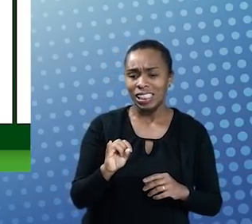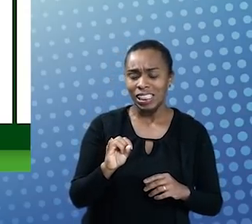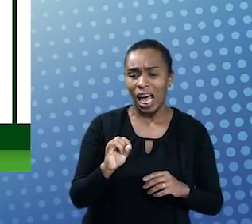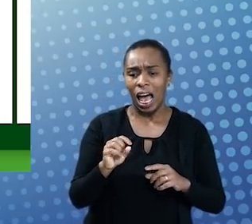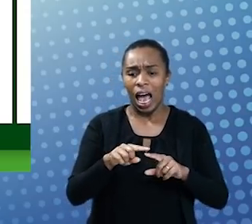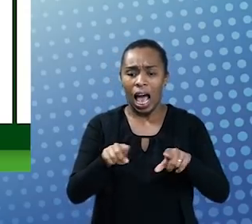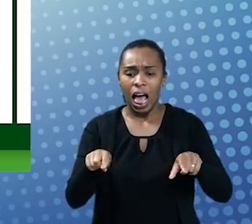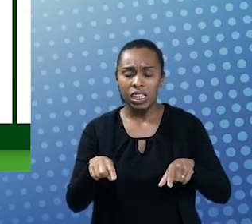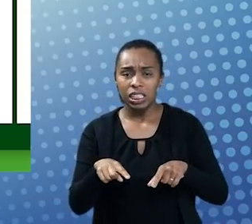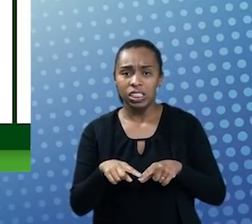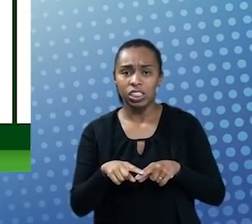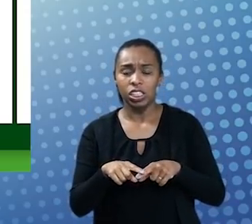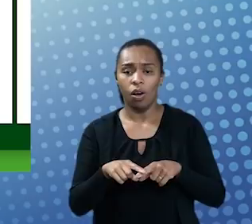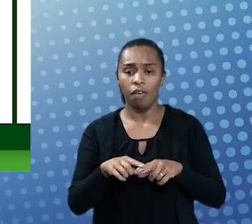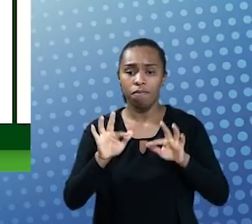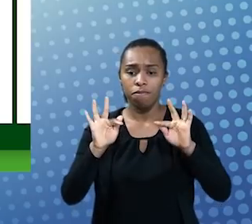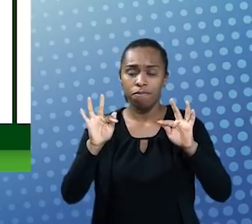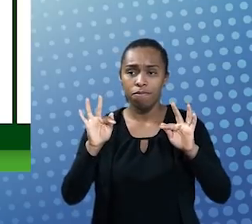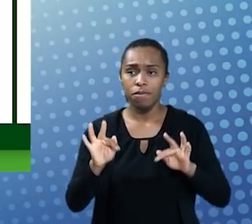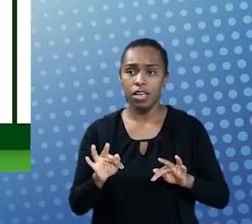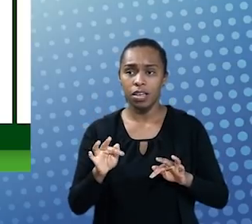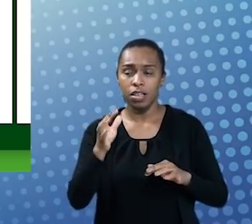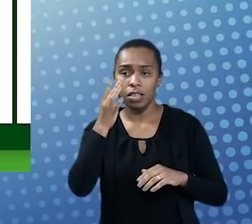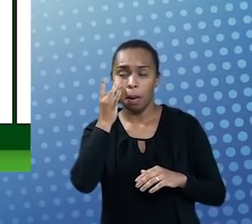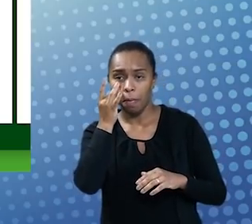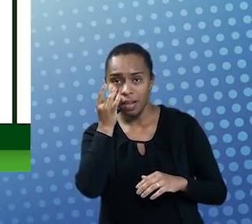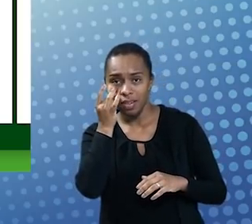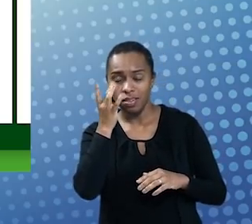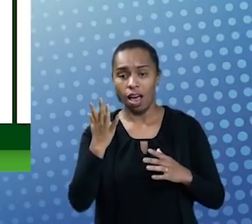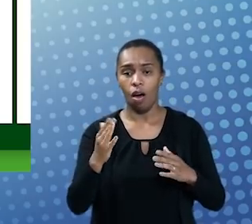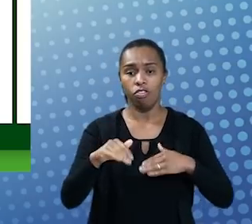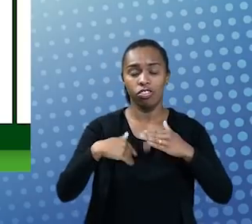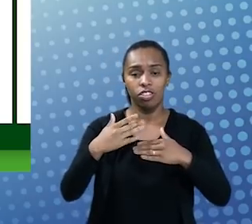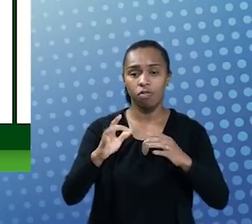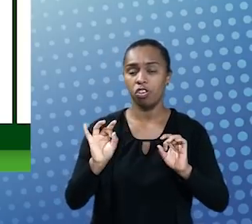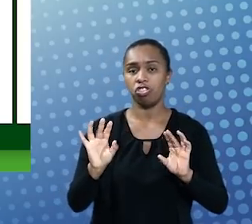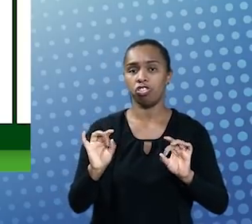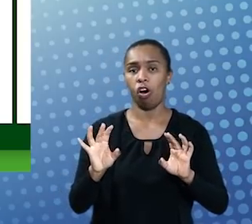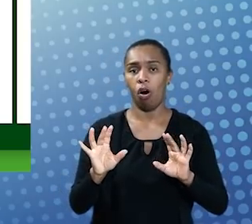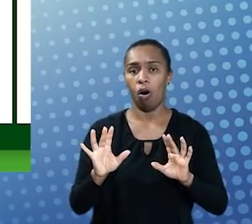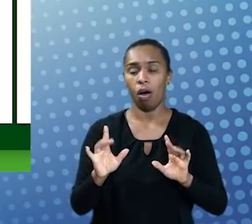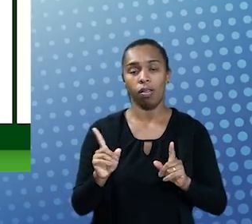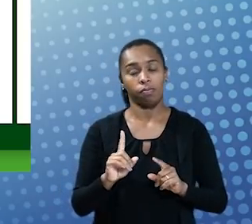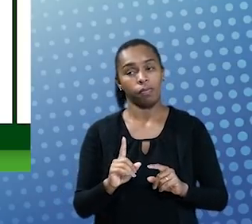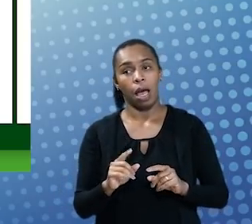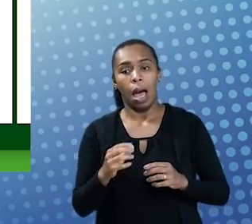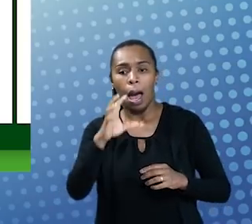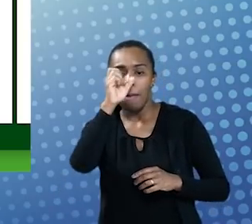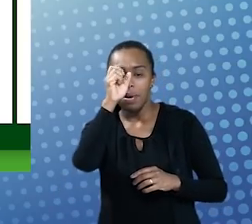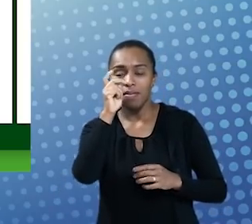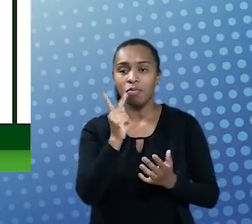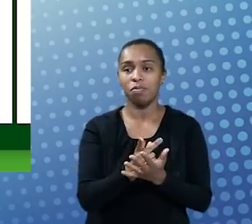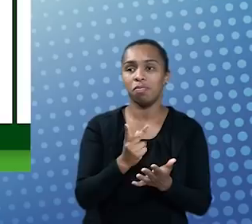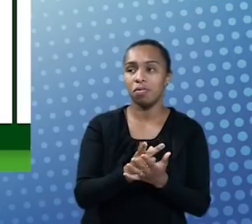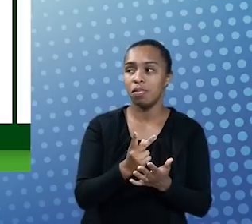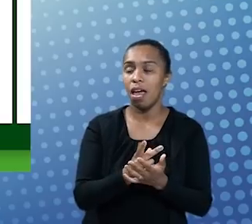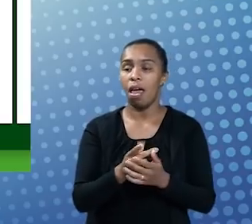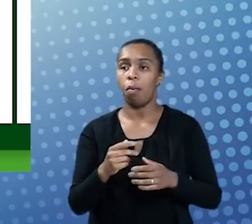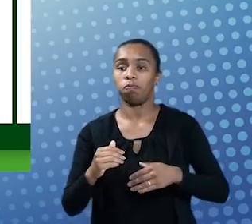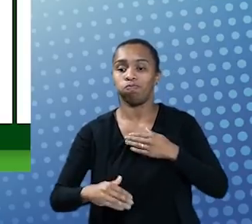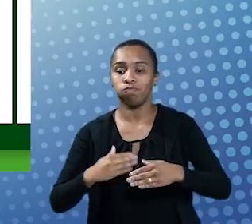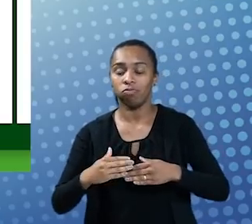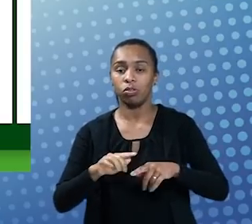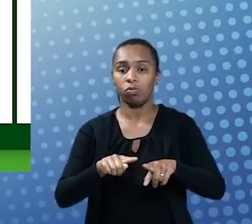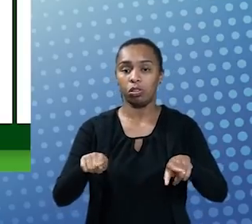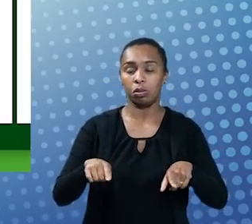o único lugar, o único locus onde é possível desenvolver a aprendizagem? Aprendemos todos no mesmo tempo, no mesmo ritmo, no mesmo